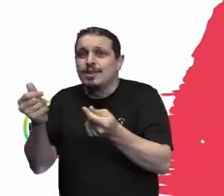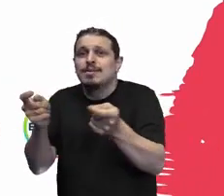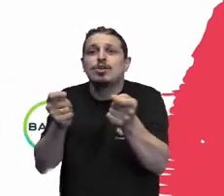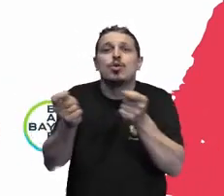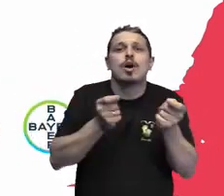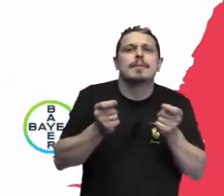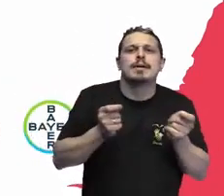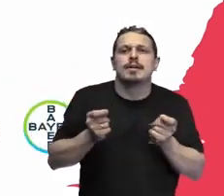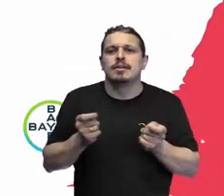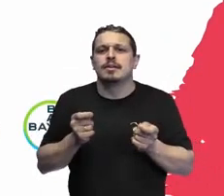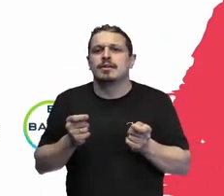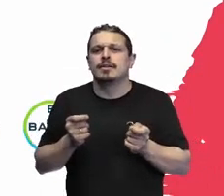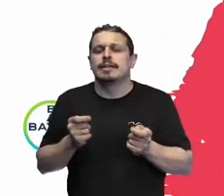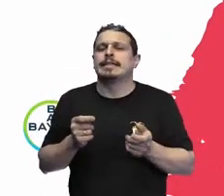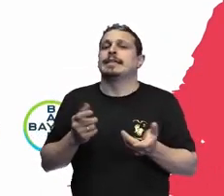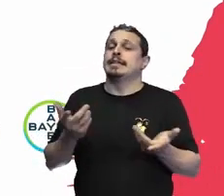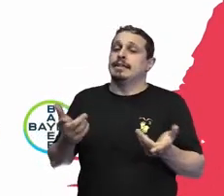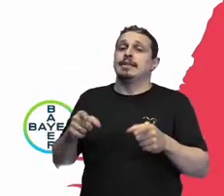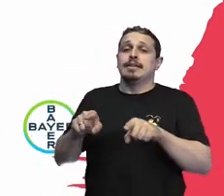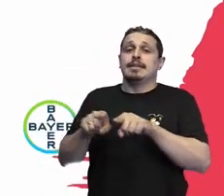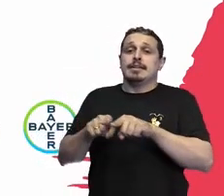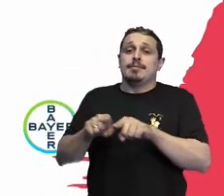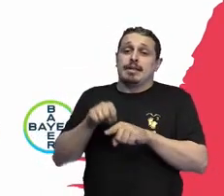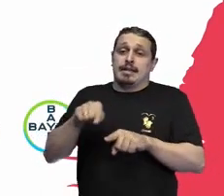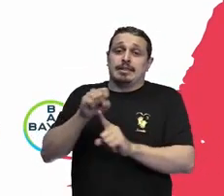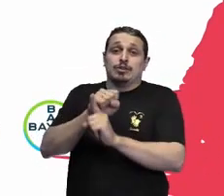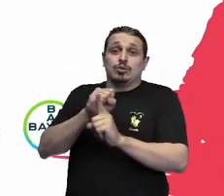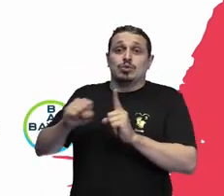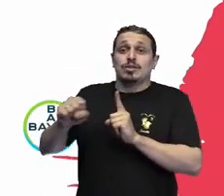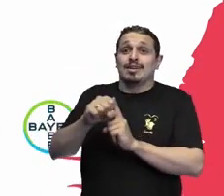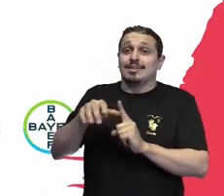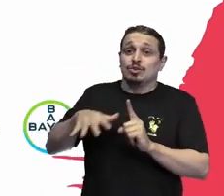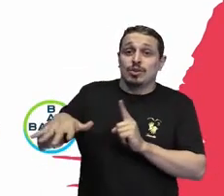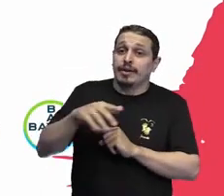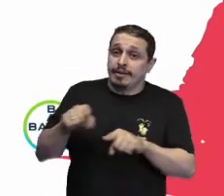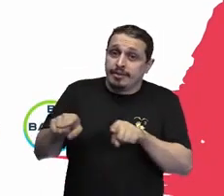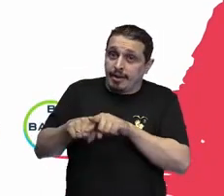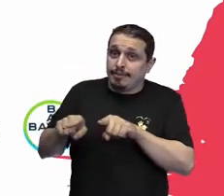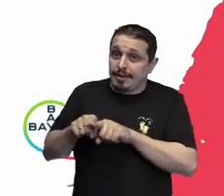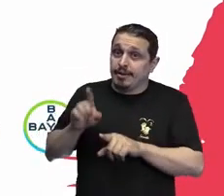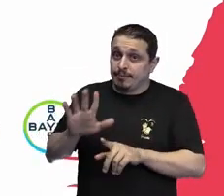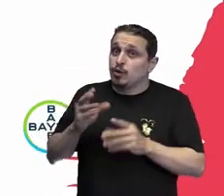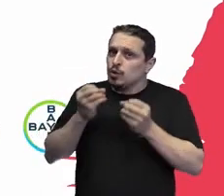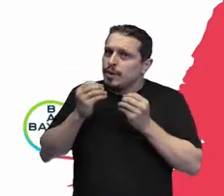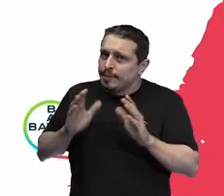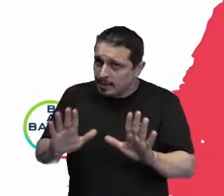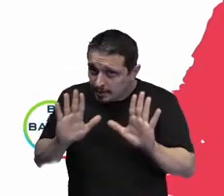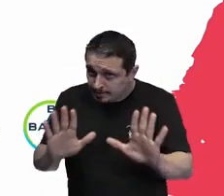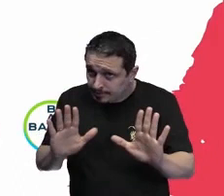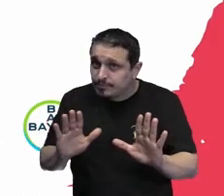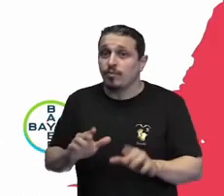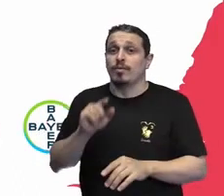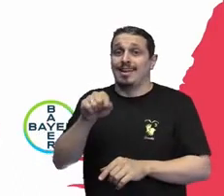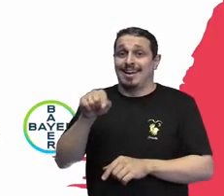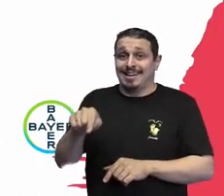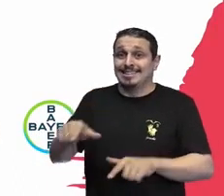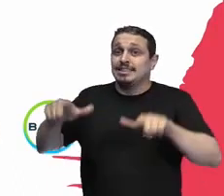né? E não menos importante, ela faz bem para a sociedade também. Quando a gente tem um ambiente, uma cultura